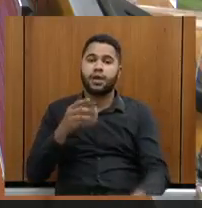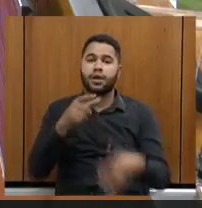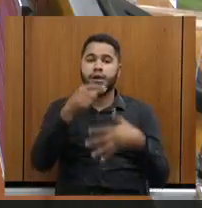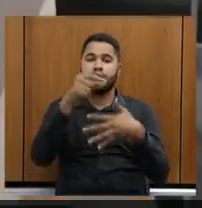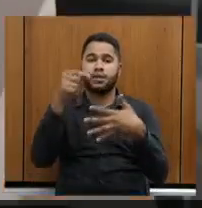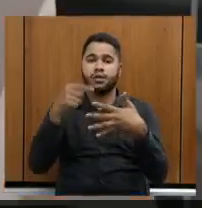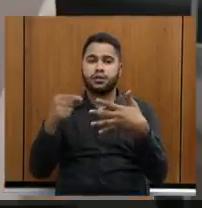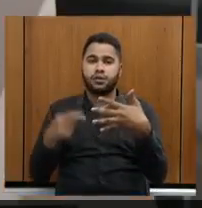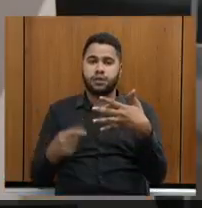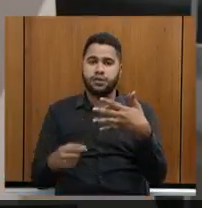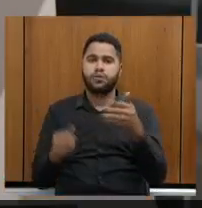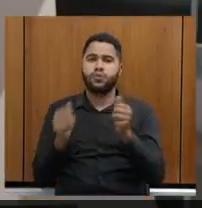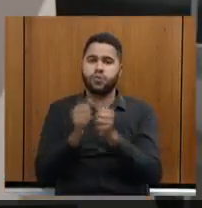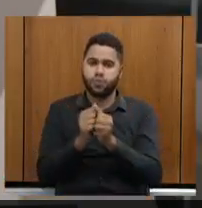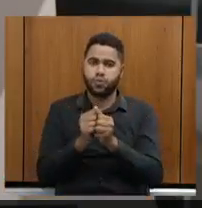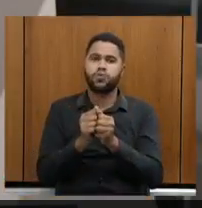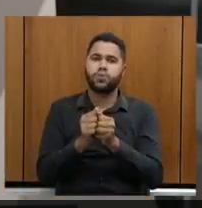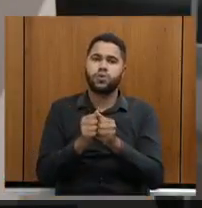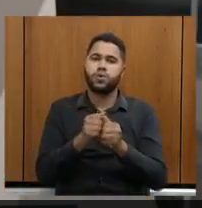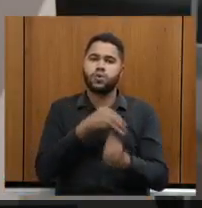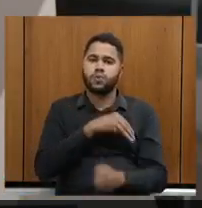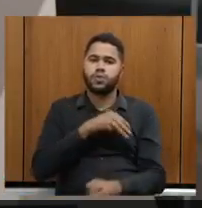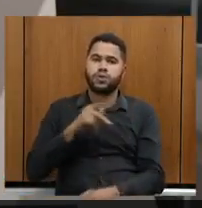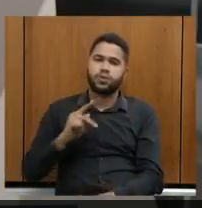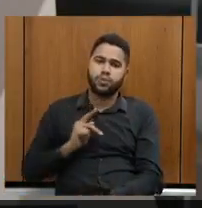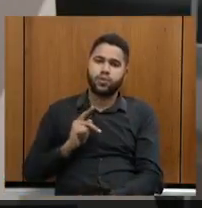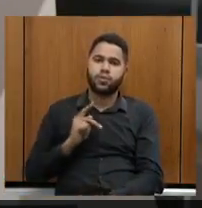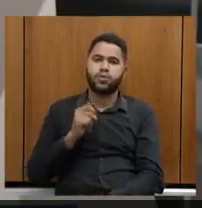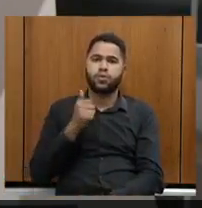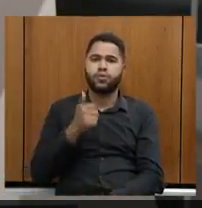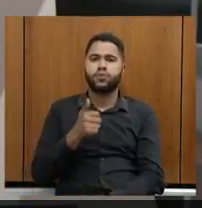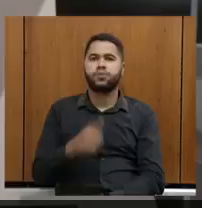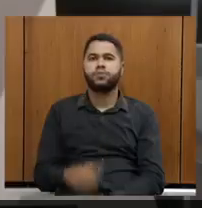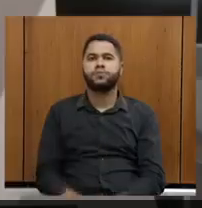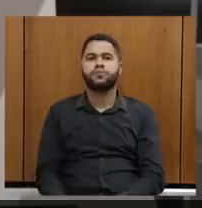Prefeitura com o Ministério Público e Seculti envolvidos. Pode passar?